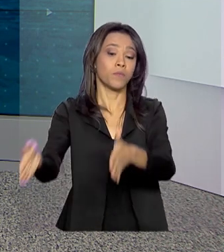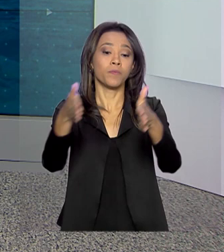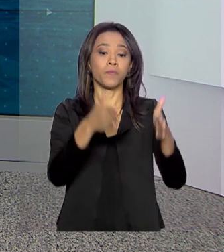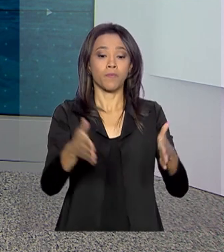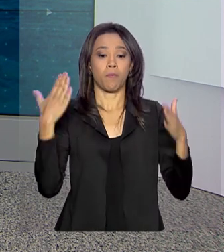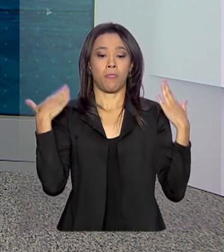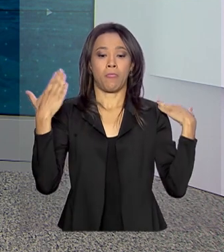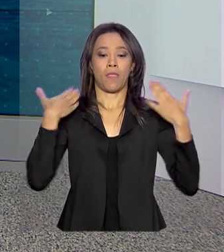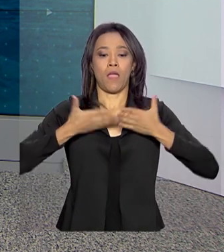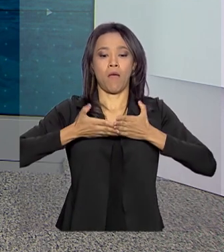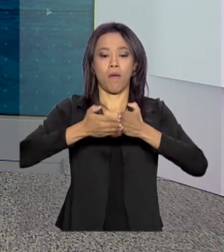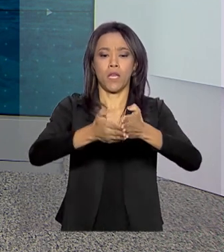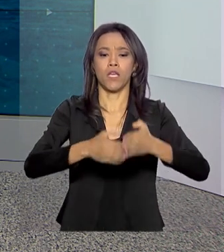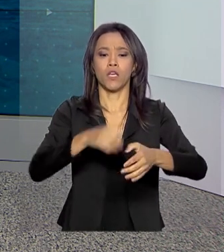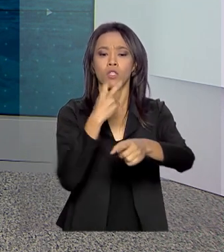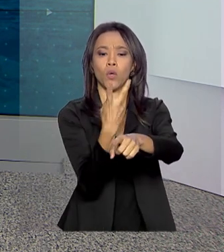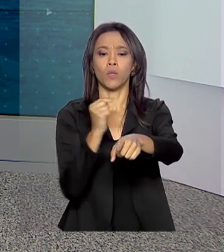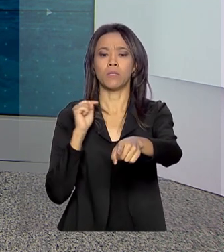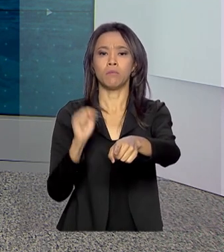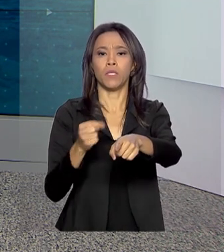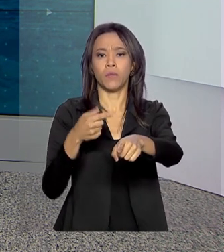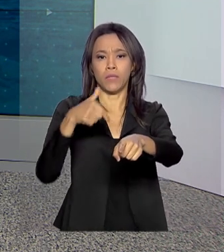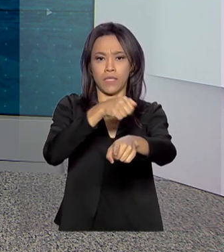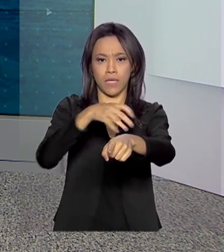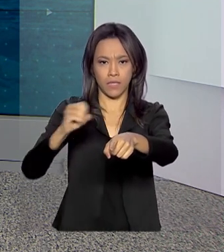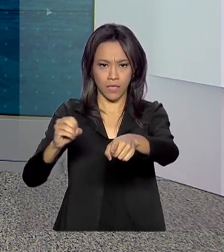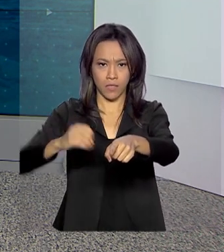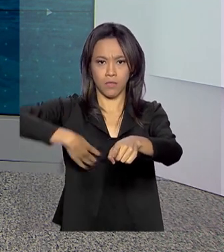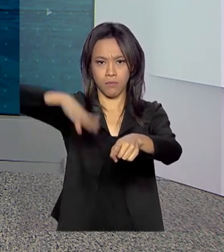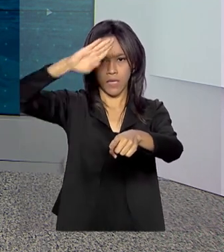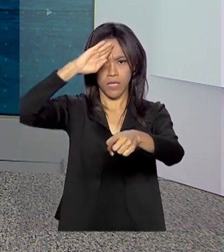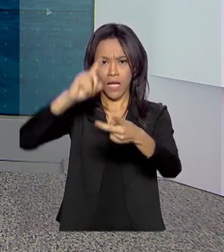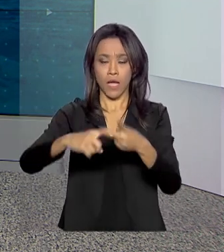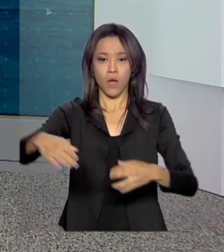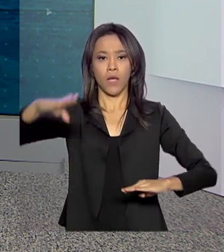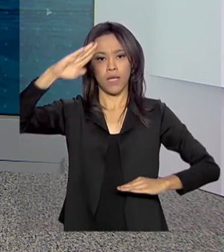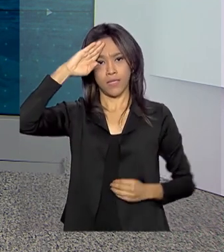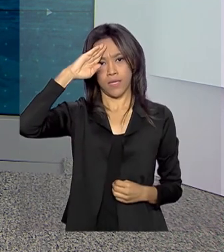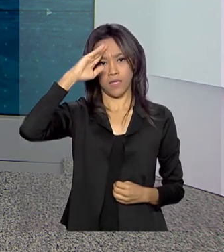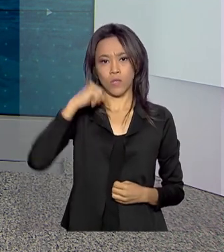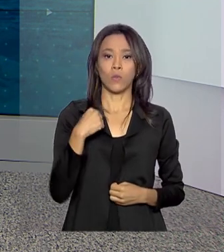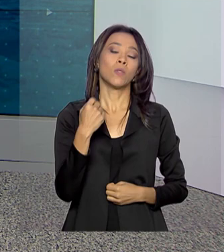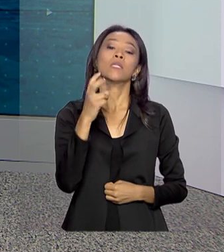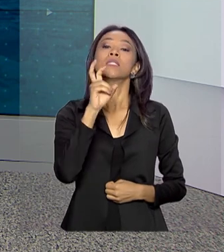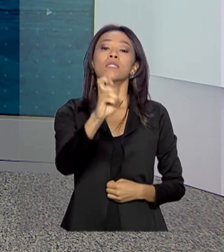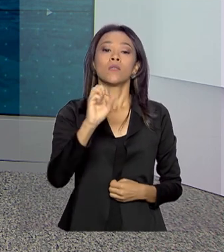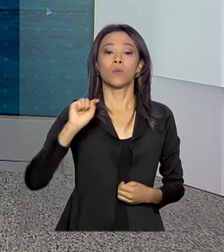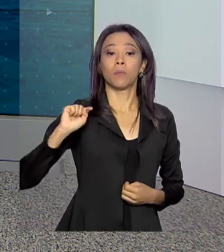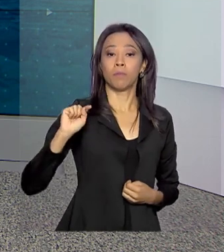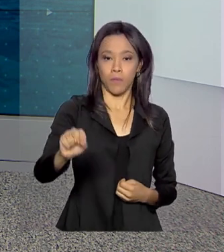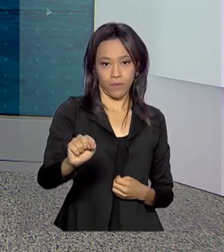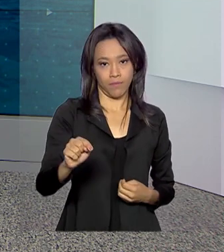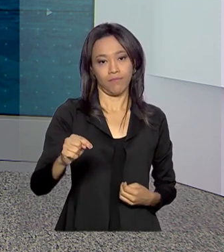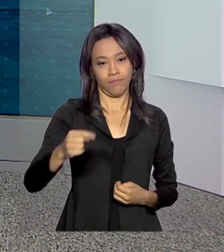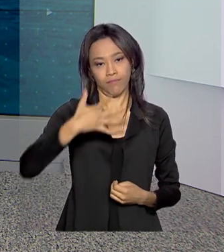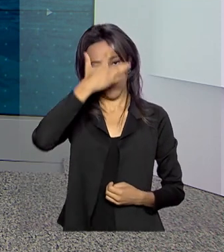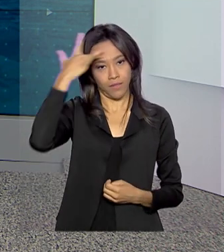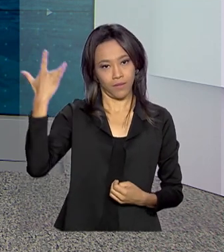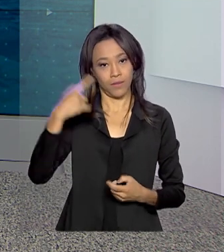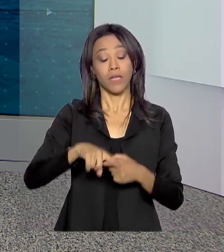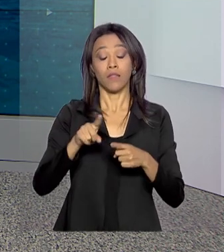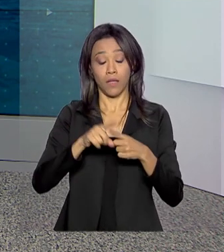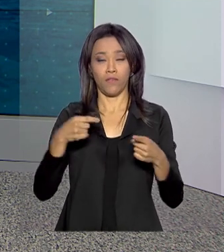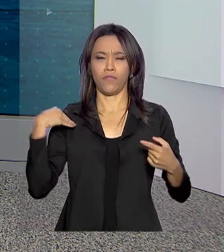participou aí com 2.700 militares e o Exército, 5 mil militares. O Exército também mobilizou